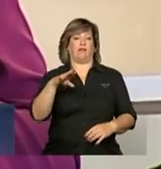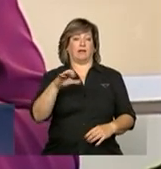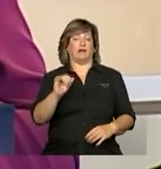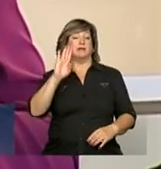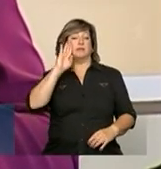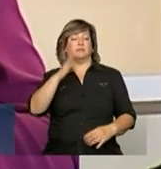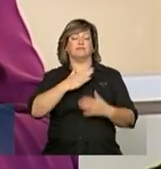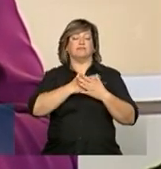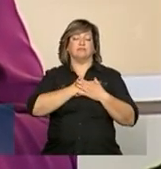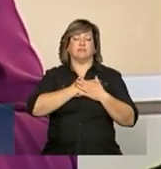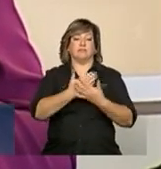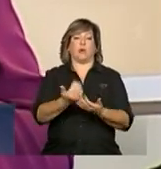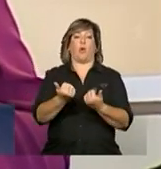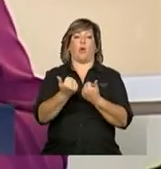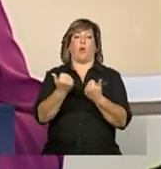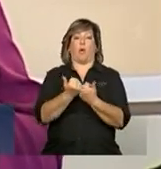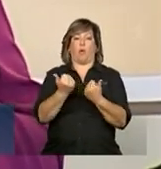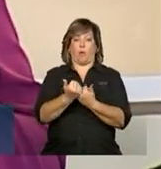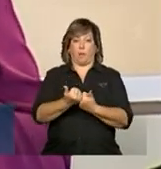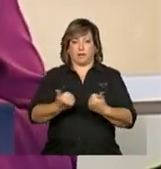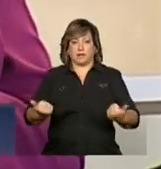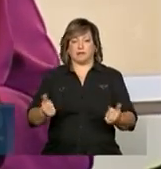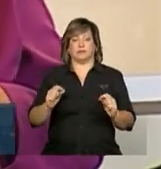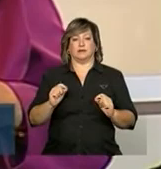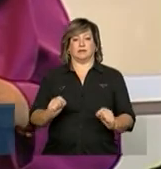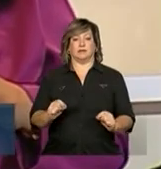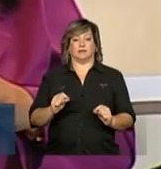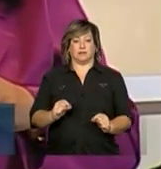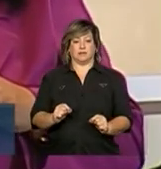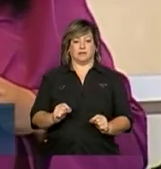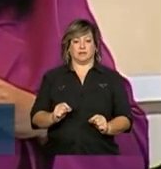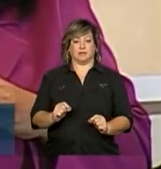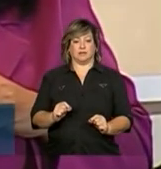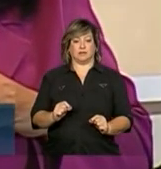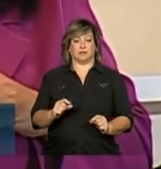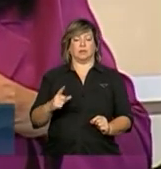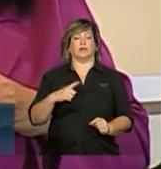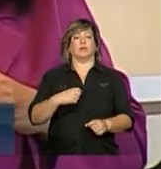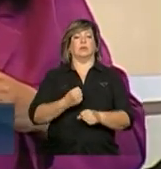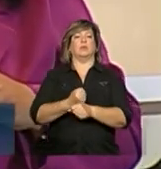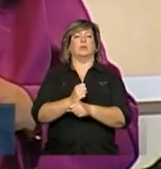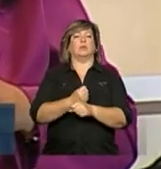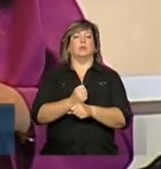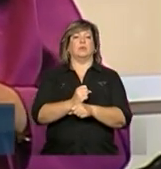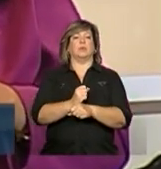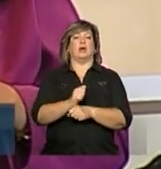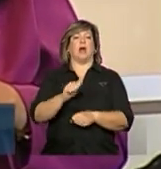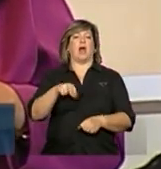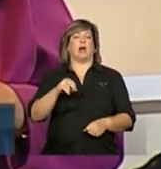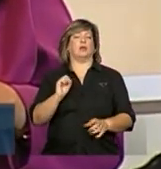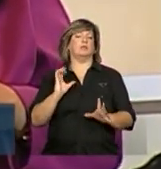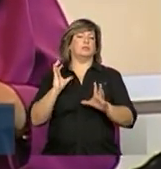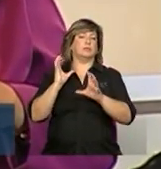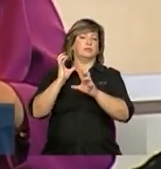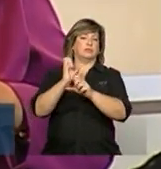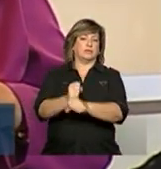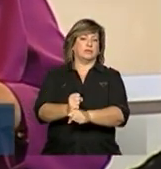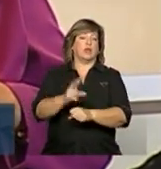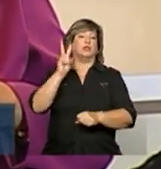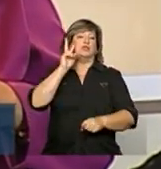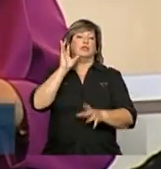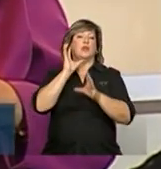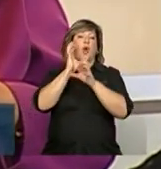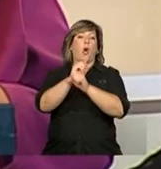da cooperación. é algo que nos han inculcado durante anos, na história de Cuba,